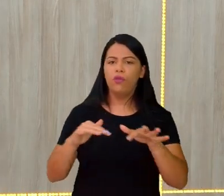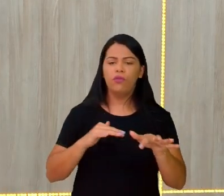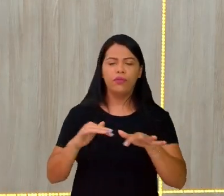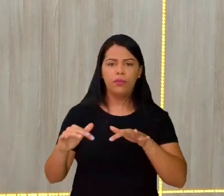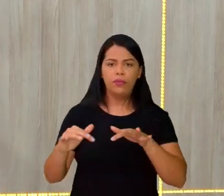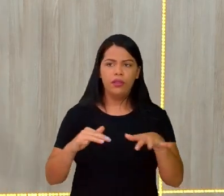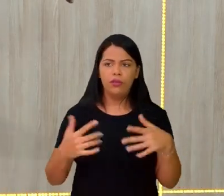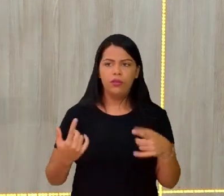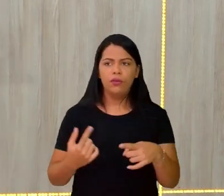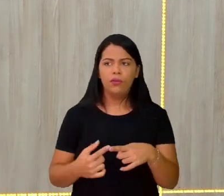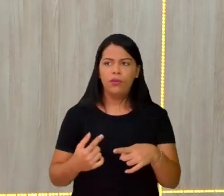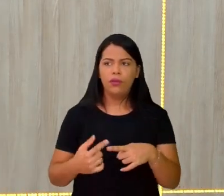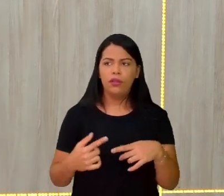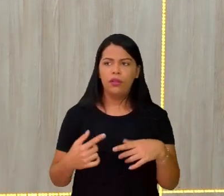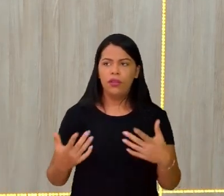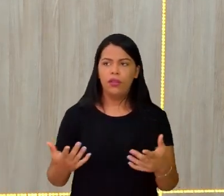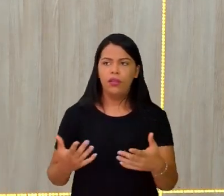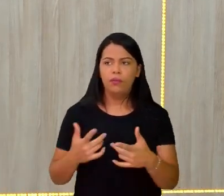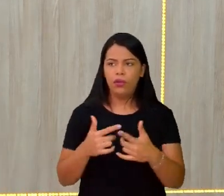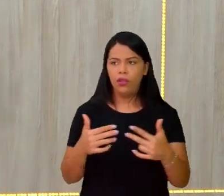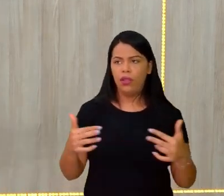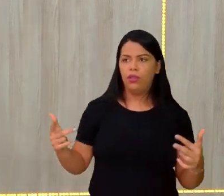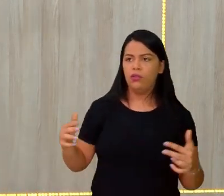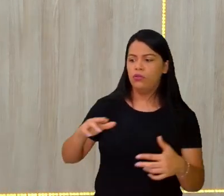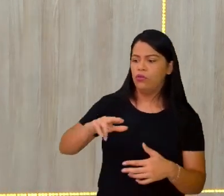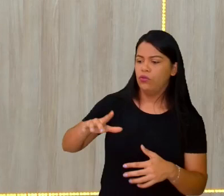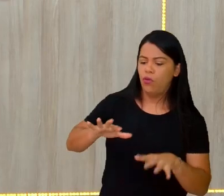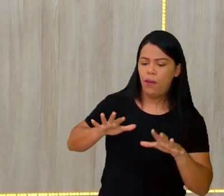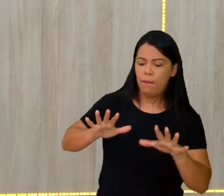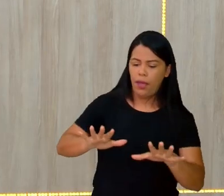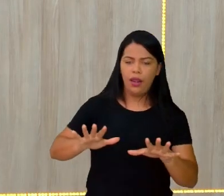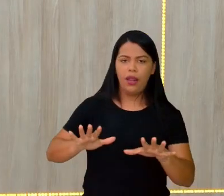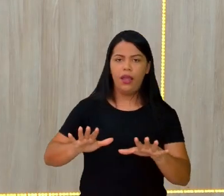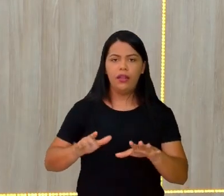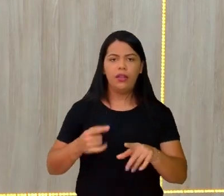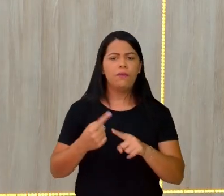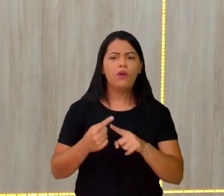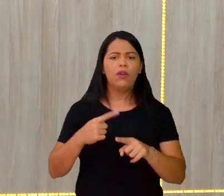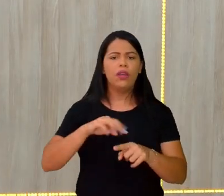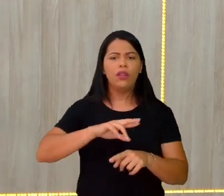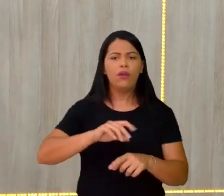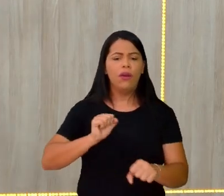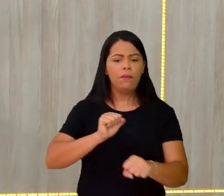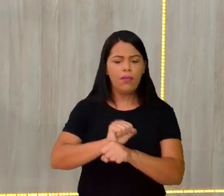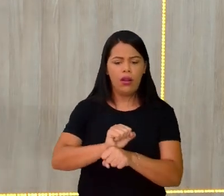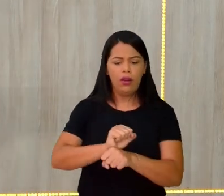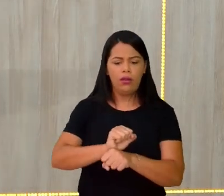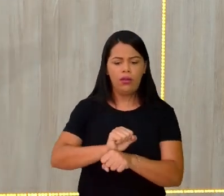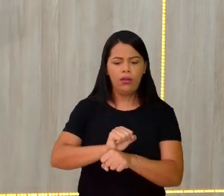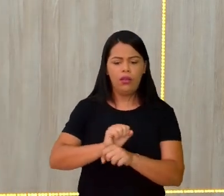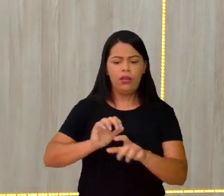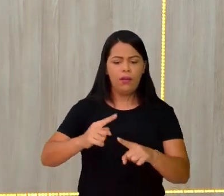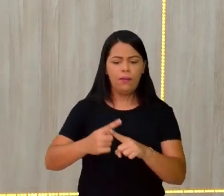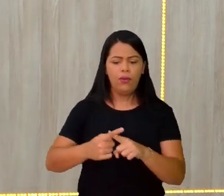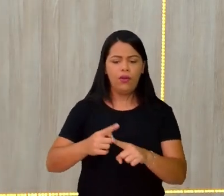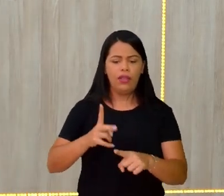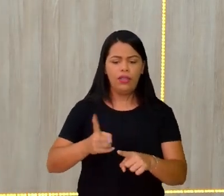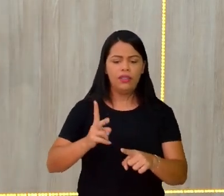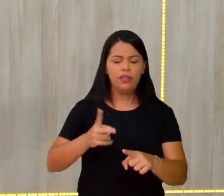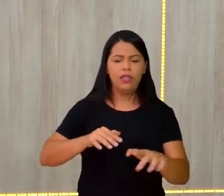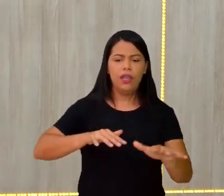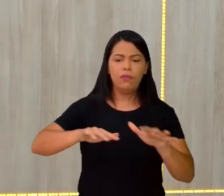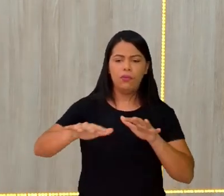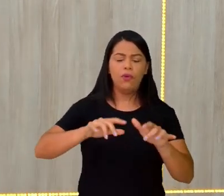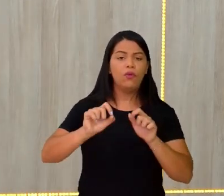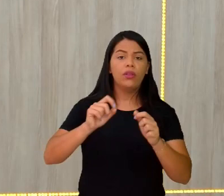tectônicas? Por que o negócio não é estático? Por que o negócio está sempre se movendo? O que é que ocorre